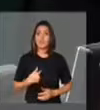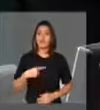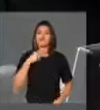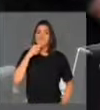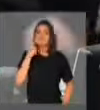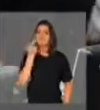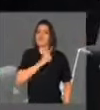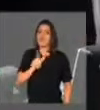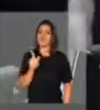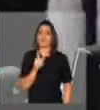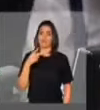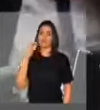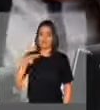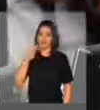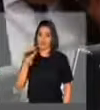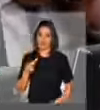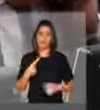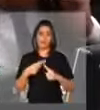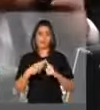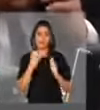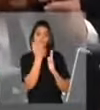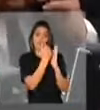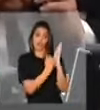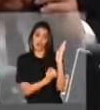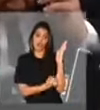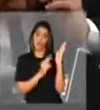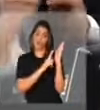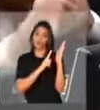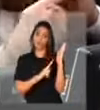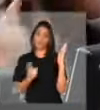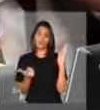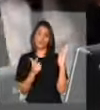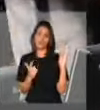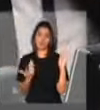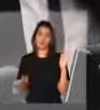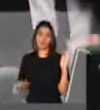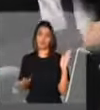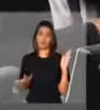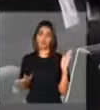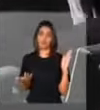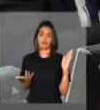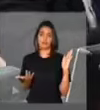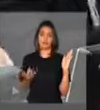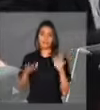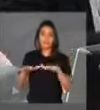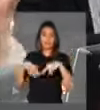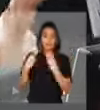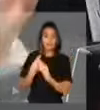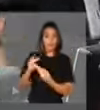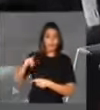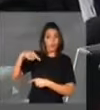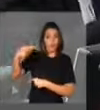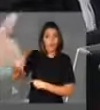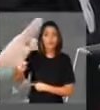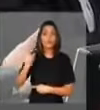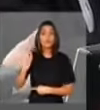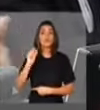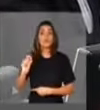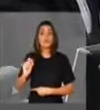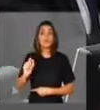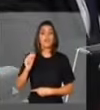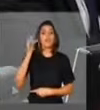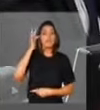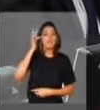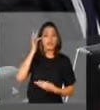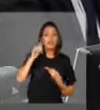conseguir falar, não estou inscrita. Na sessão passada, eu era próxima a falar e fiquei quieta. Mas estava fresco, ficou seis horas e também não